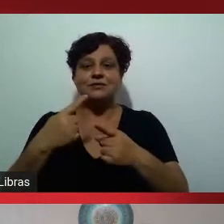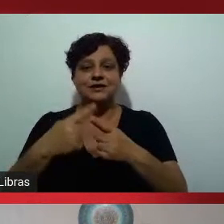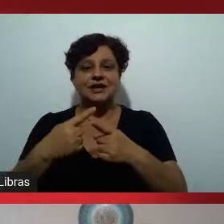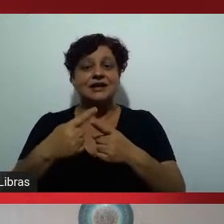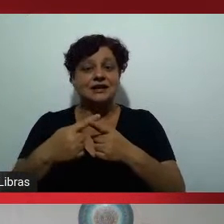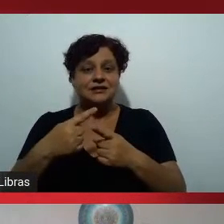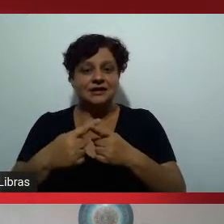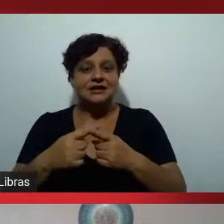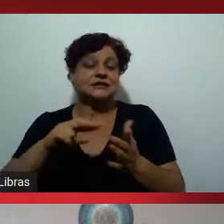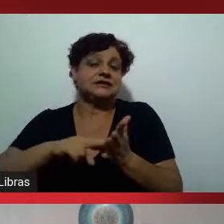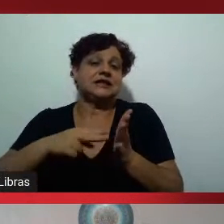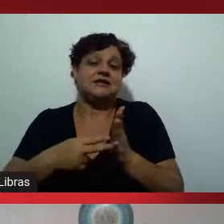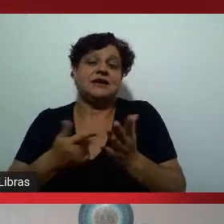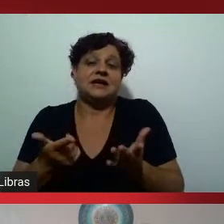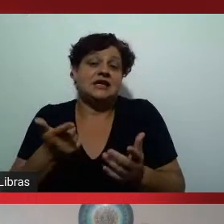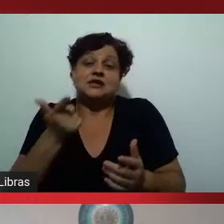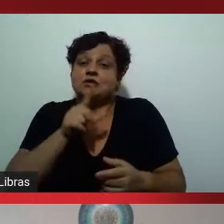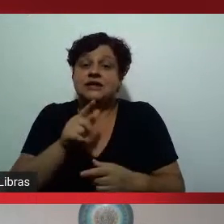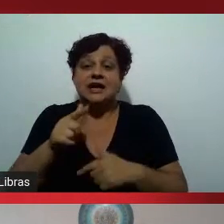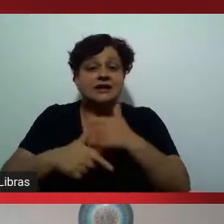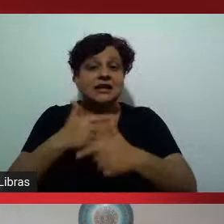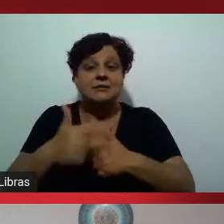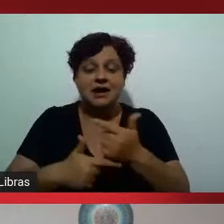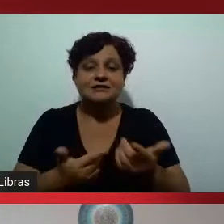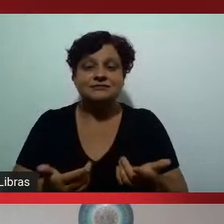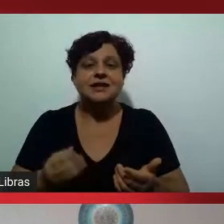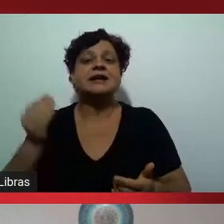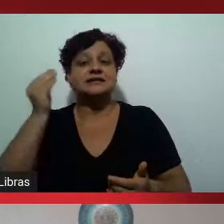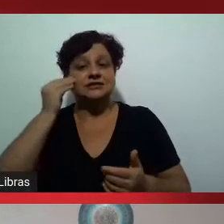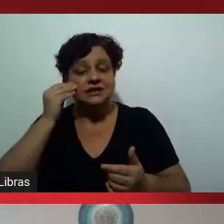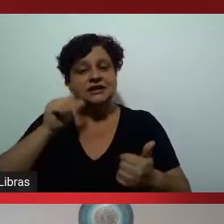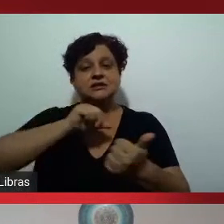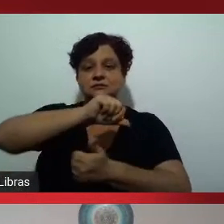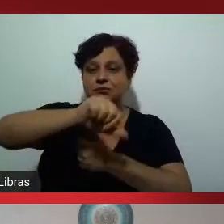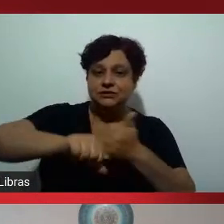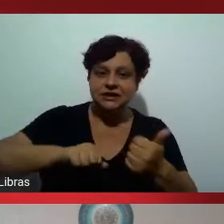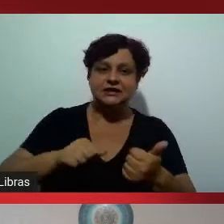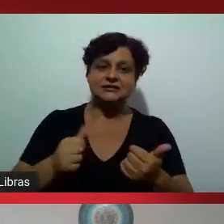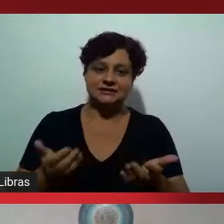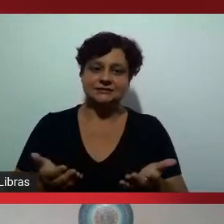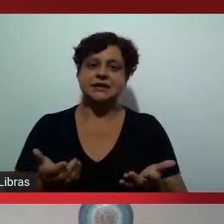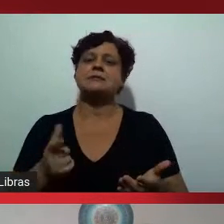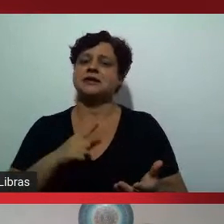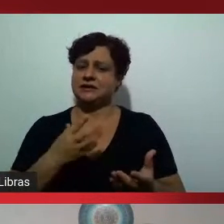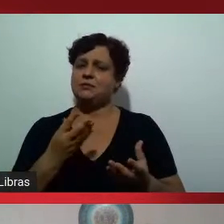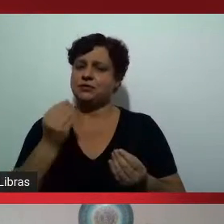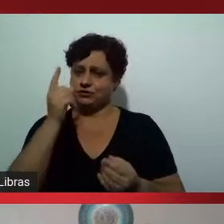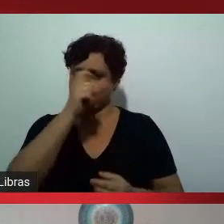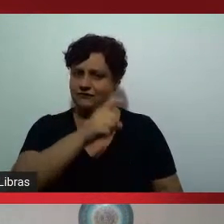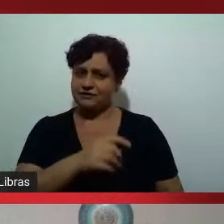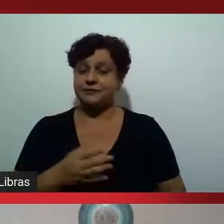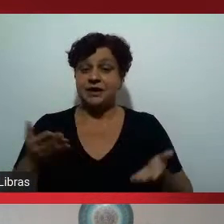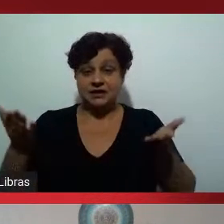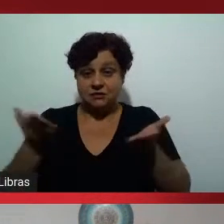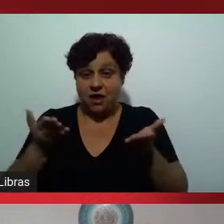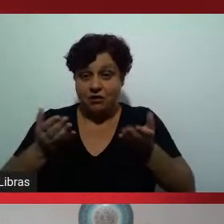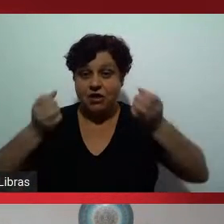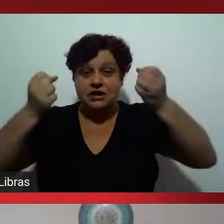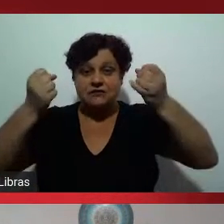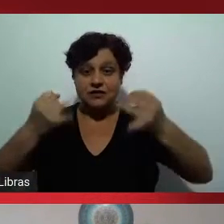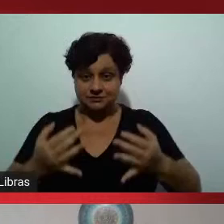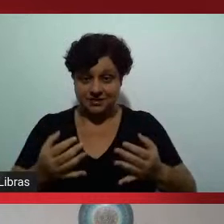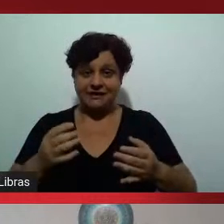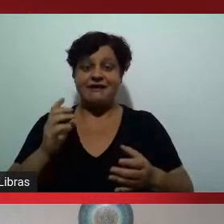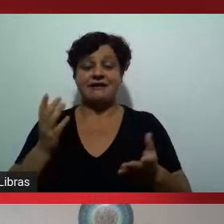curso, mas essa mudança ainda é muito lenta, né? Eu vou citar aqui como exemplo o fato de que, nesse momento, estamos